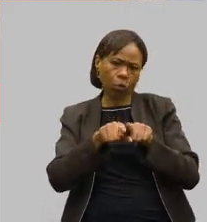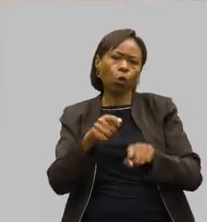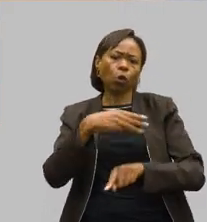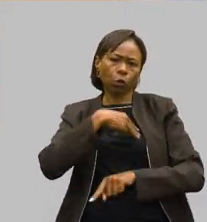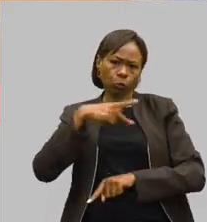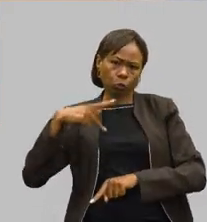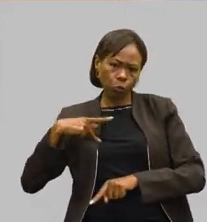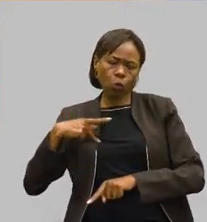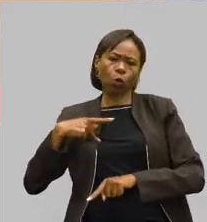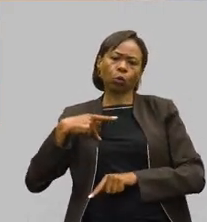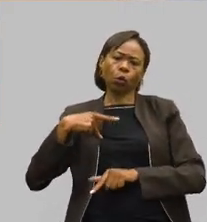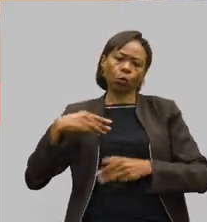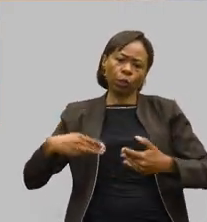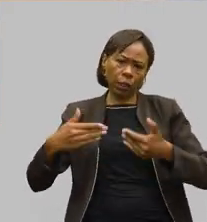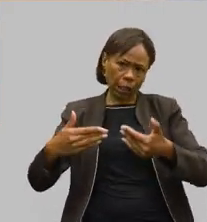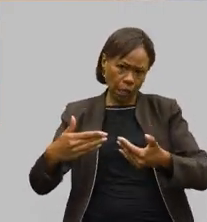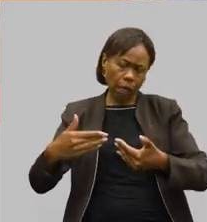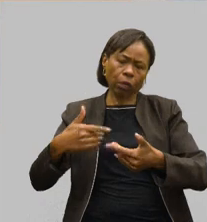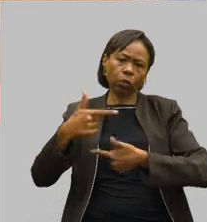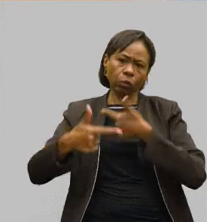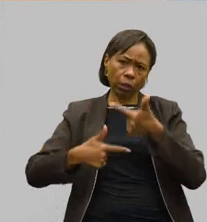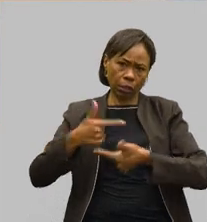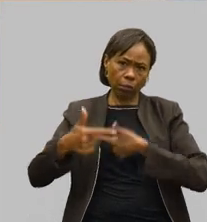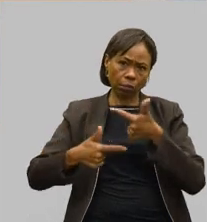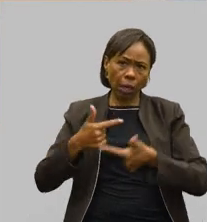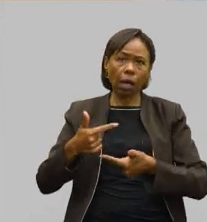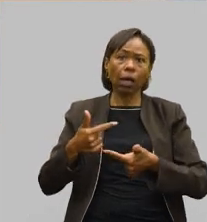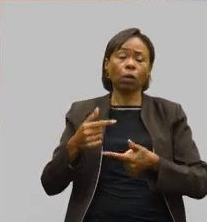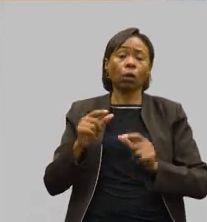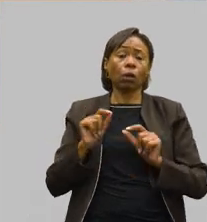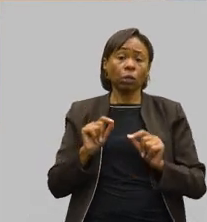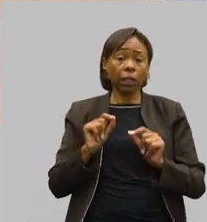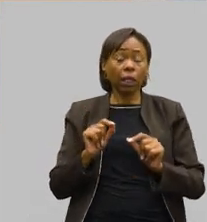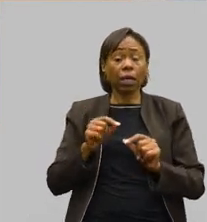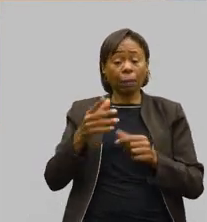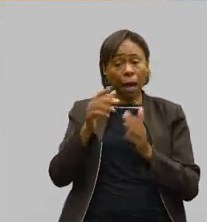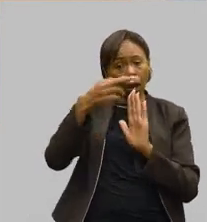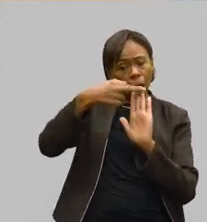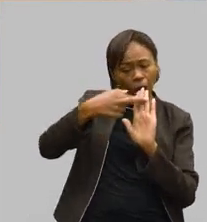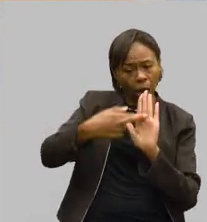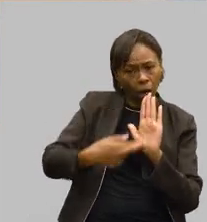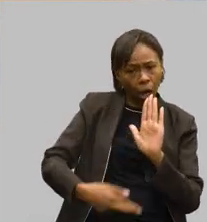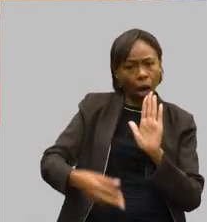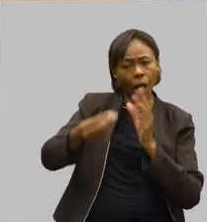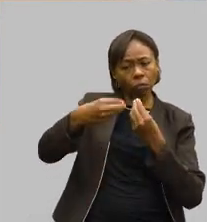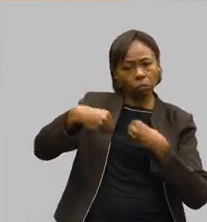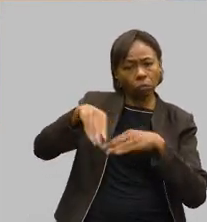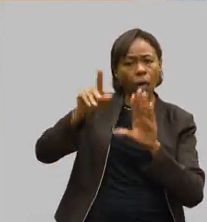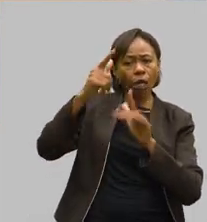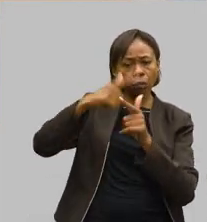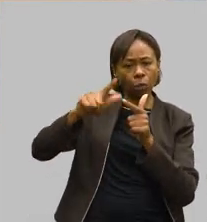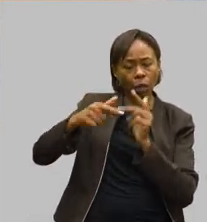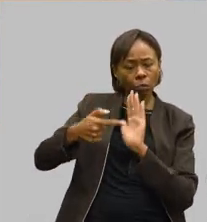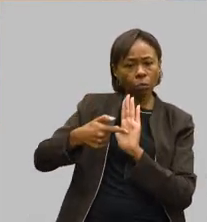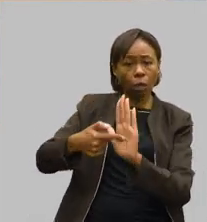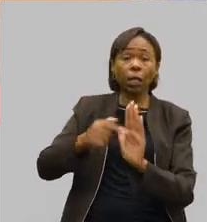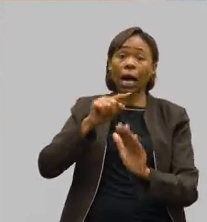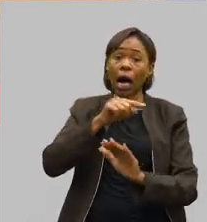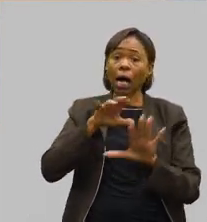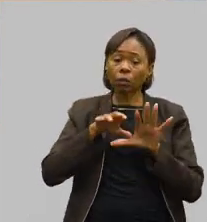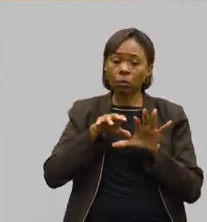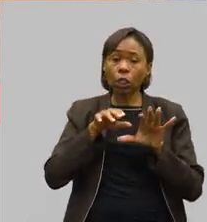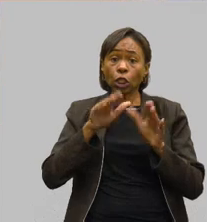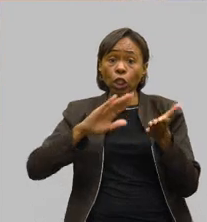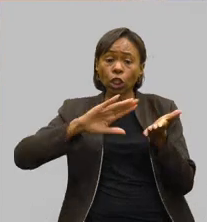para poder fazer o relatório, fazer o envio dessas demandas e normalmente após o resgate dessas pessoas que estão em situação